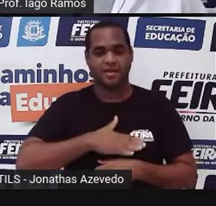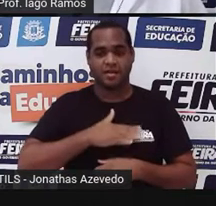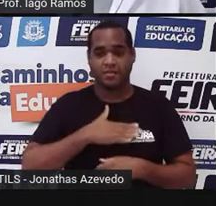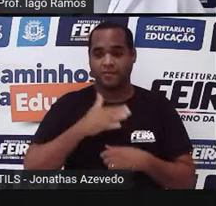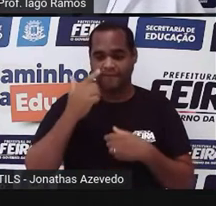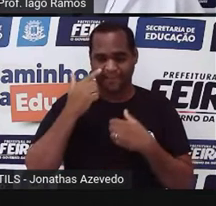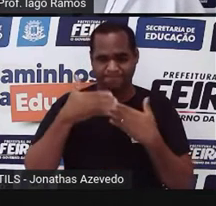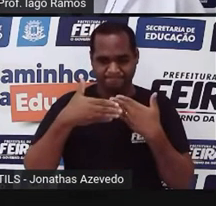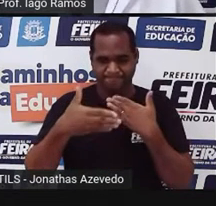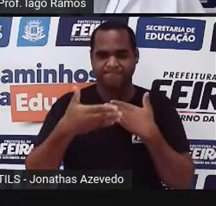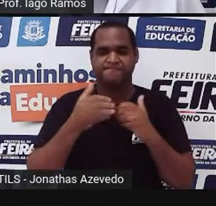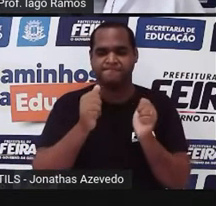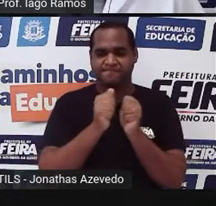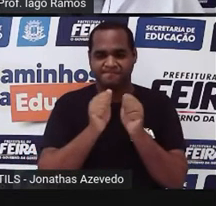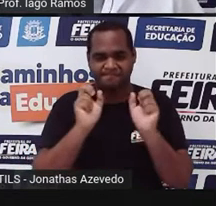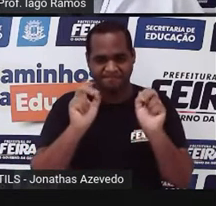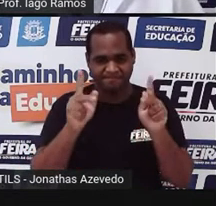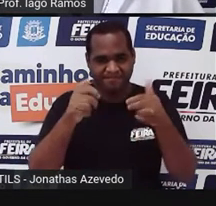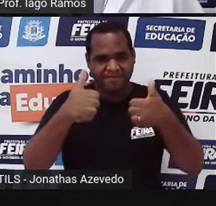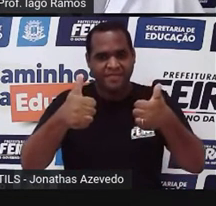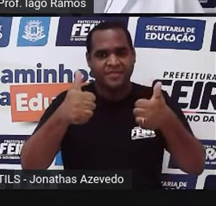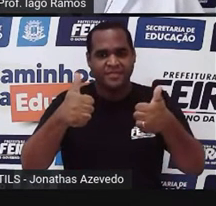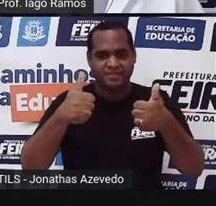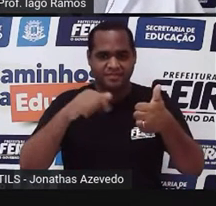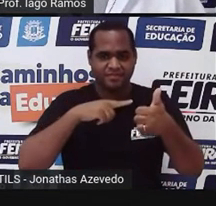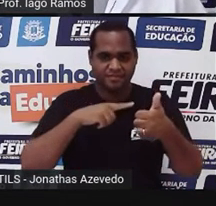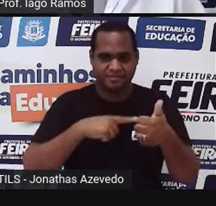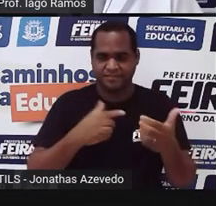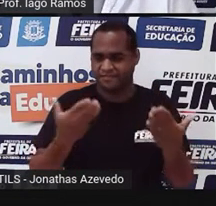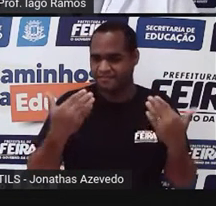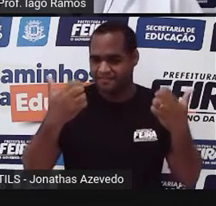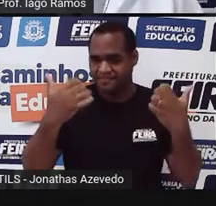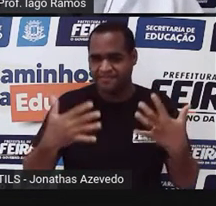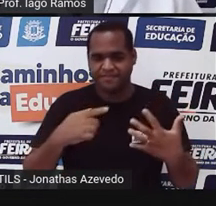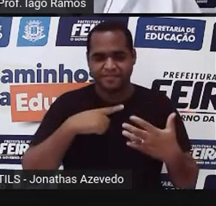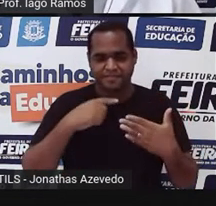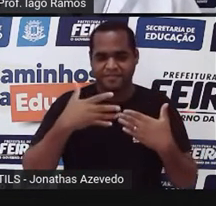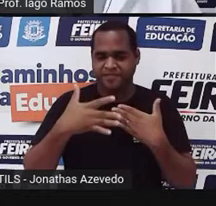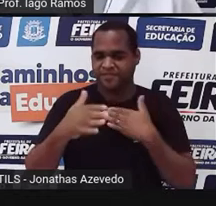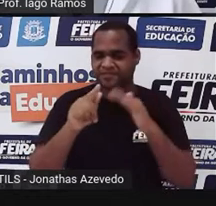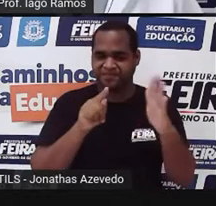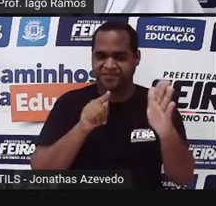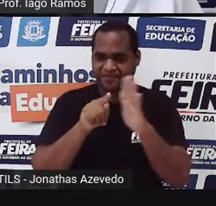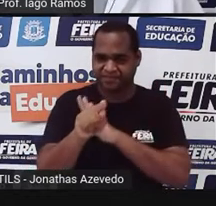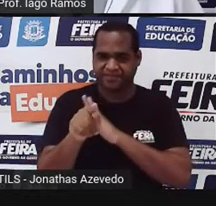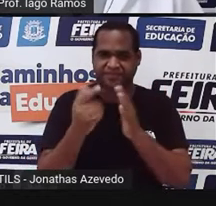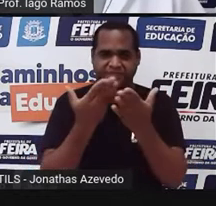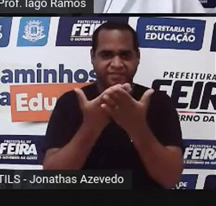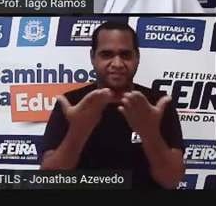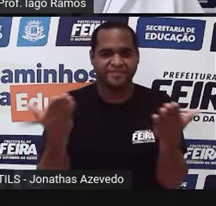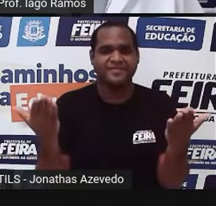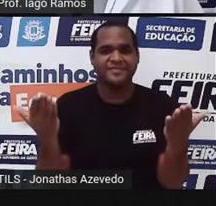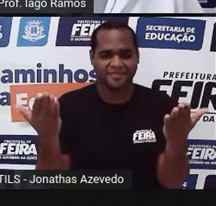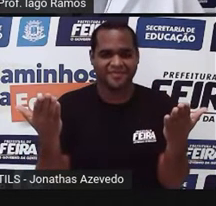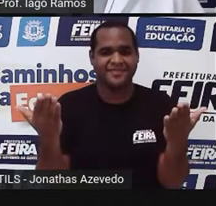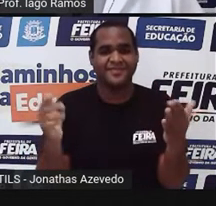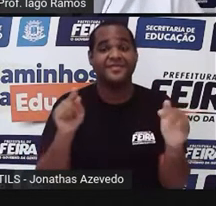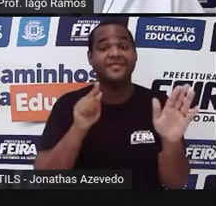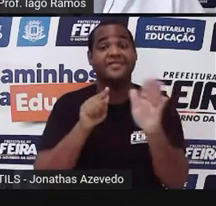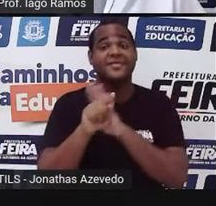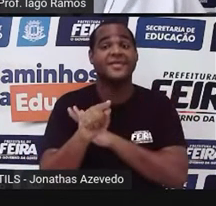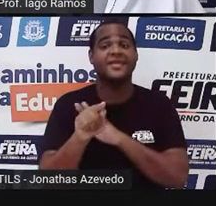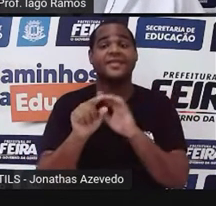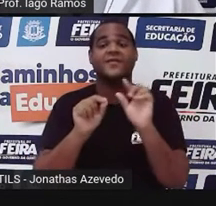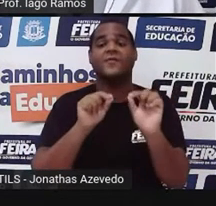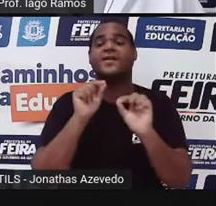vai ver isso aqui juntos. Beleza? Então vamos lá, seguindo, deixa eu te fazer uma perguntinha, tá bom? E essa perguntinha